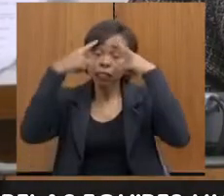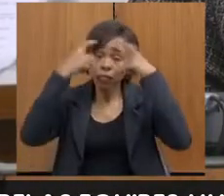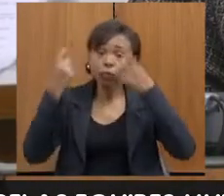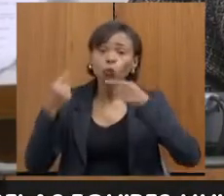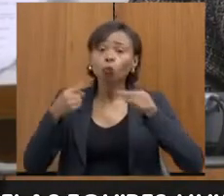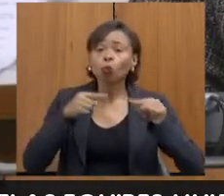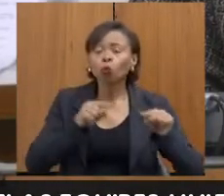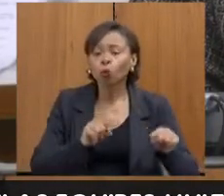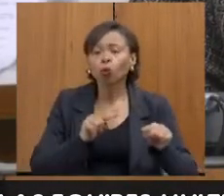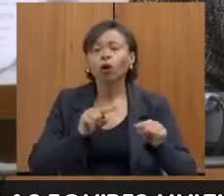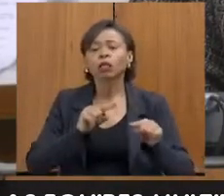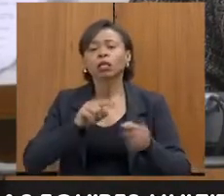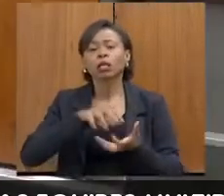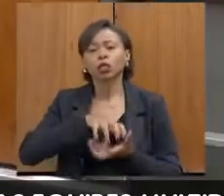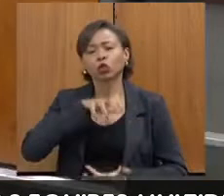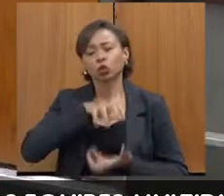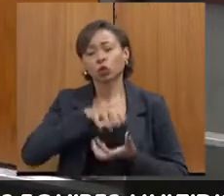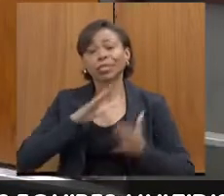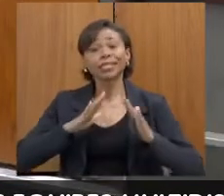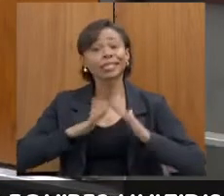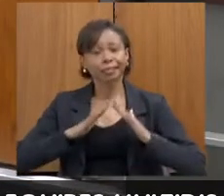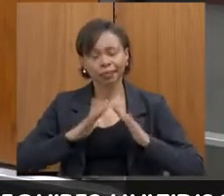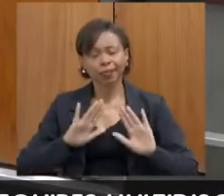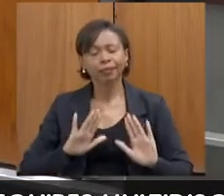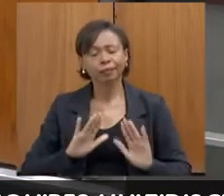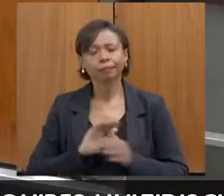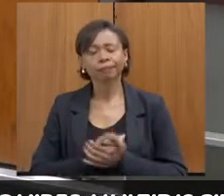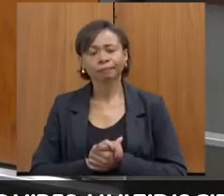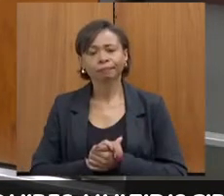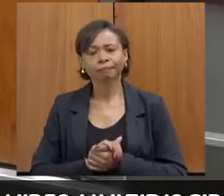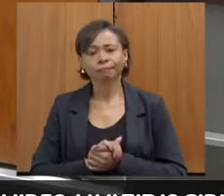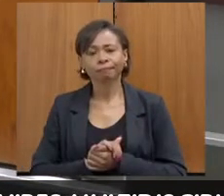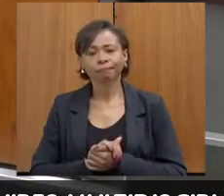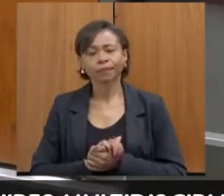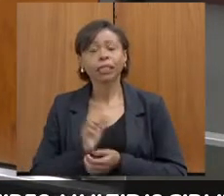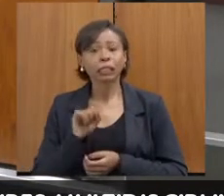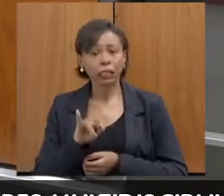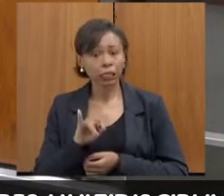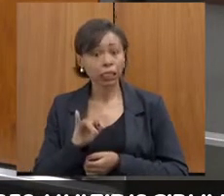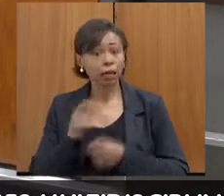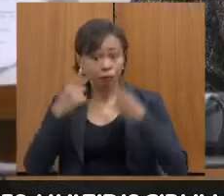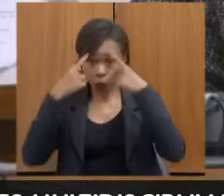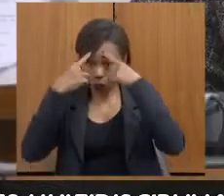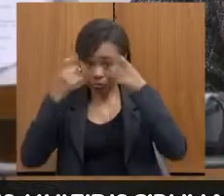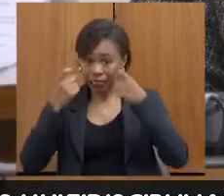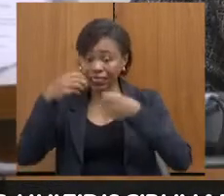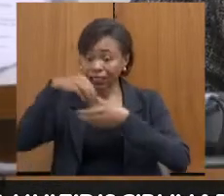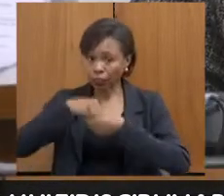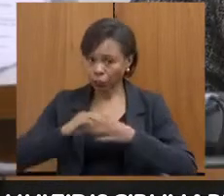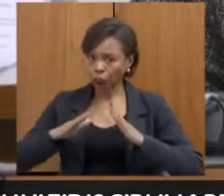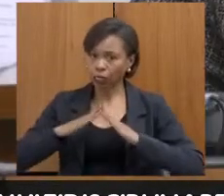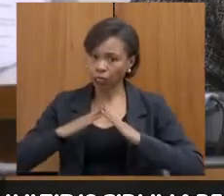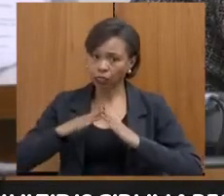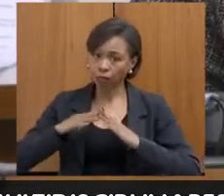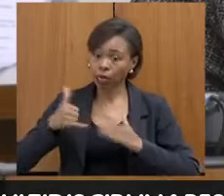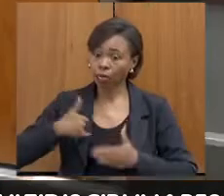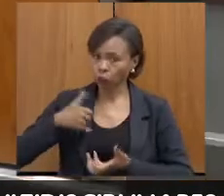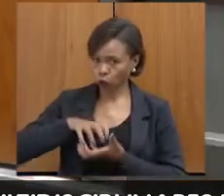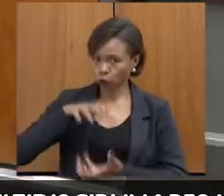doméstica. Então, é mais ampliado. Homem também, então? Sim, quando é violência doméstica, idoso. Idoso não.